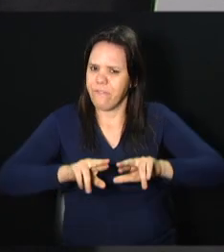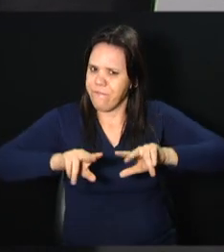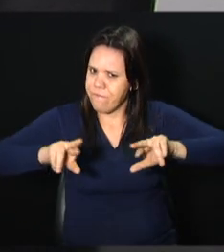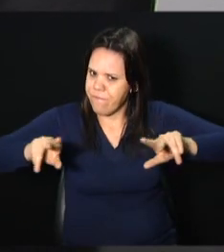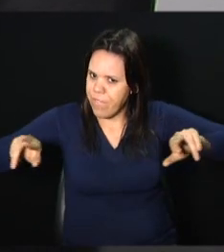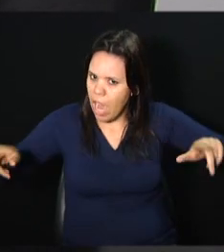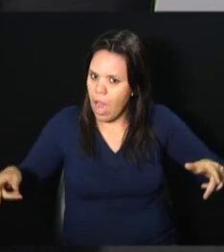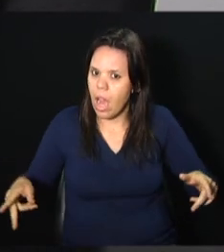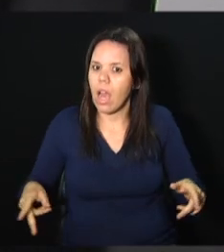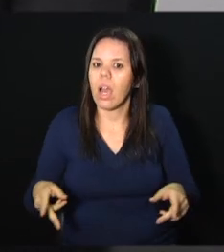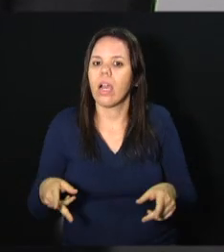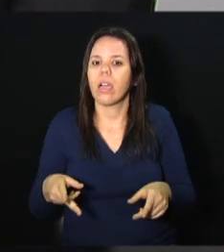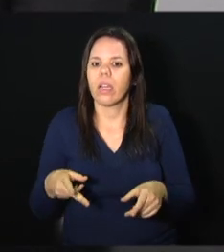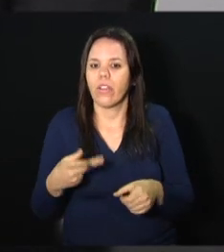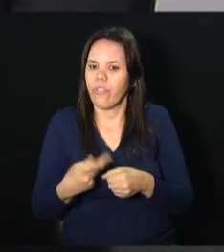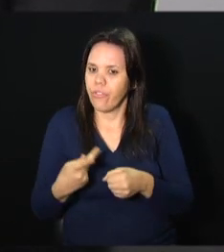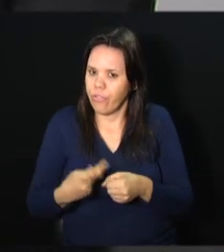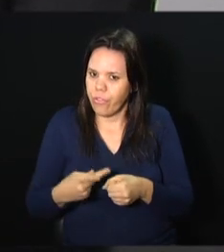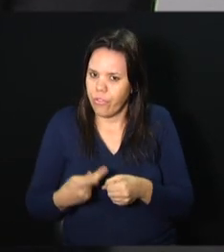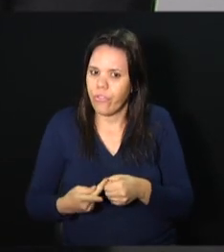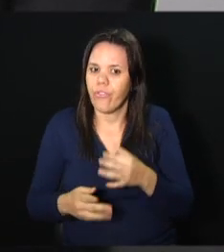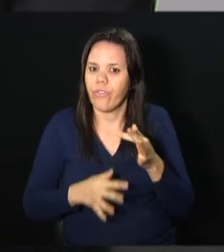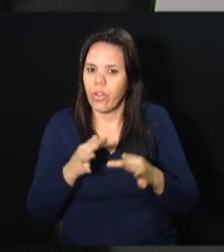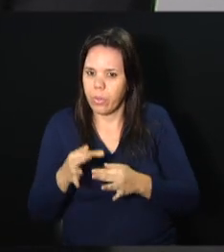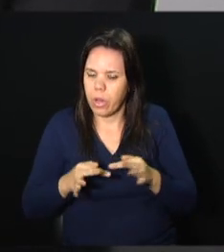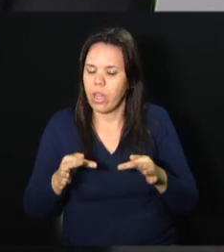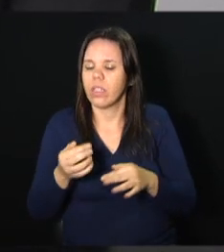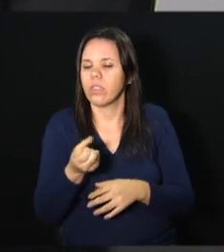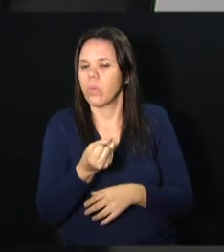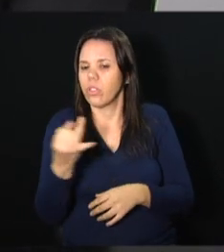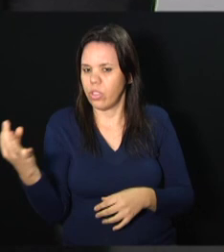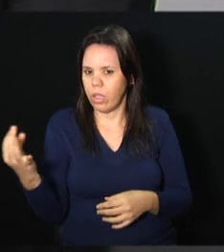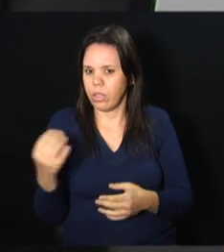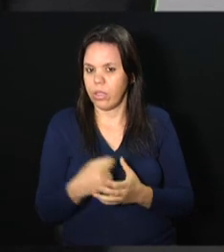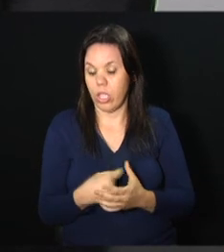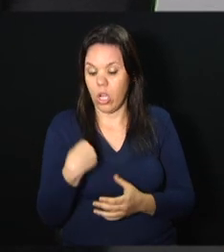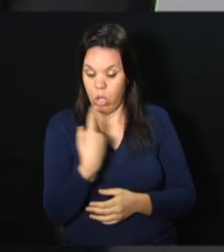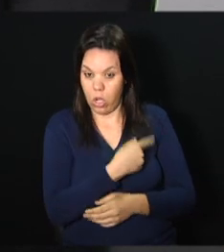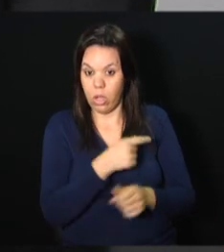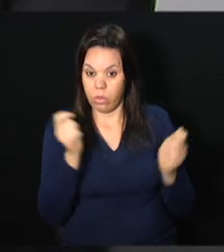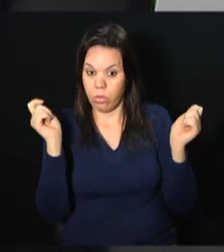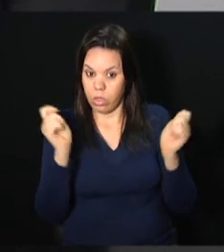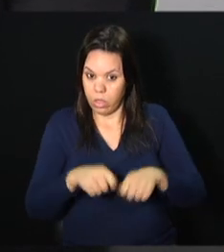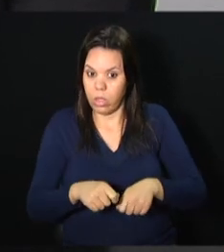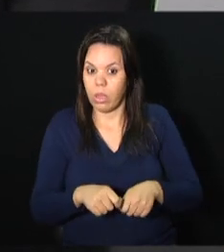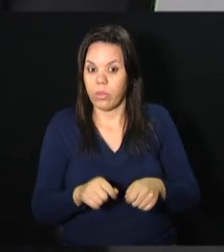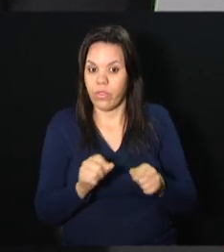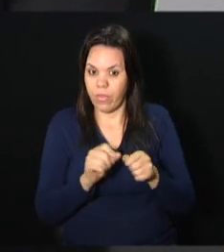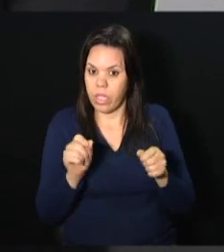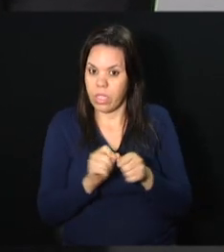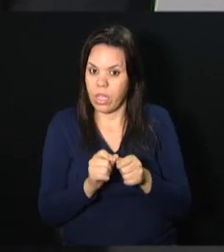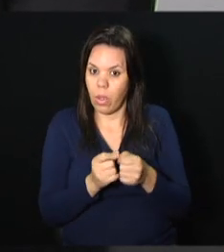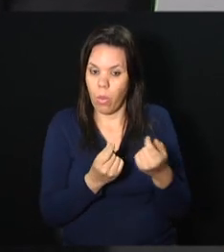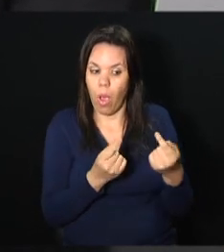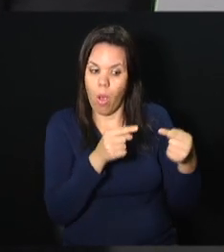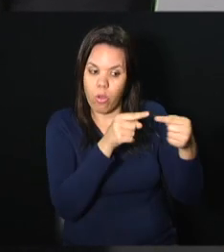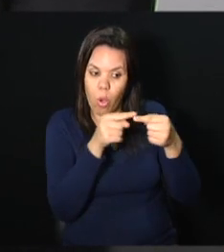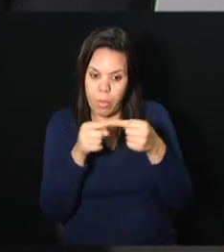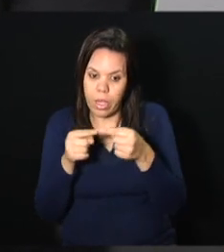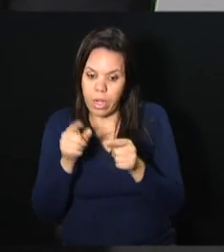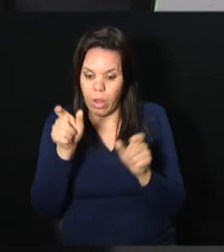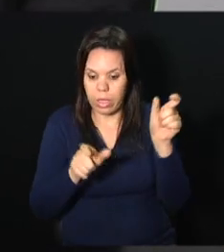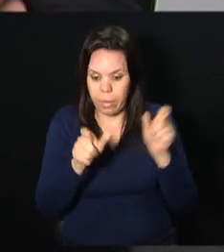com mais variedade as formas farmacêuticas, as quantidades. Nós podemos personalizar porque nós temos. Então, nós não somos